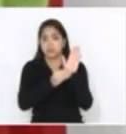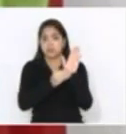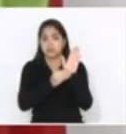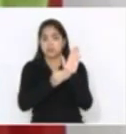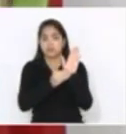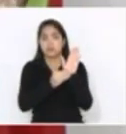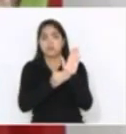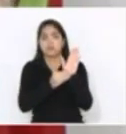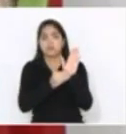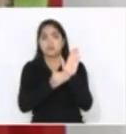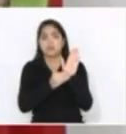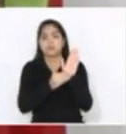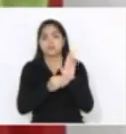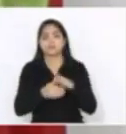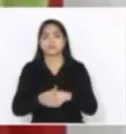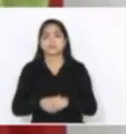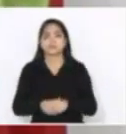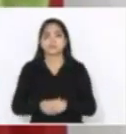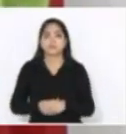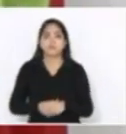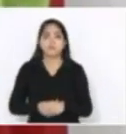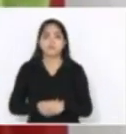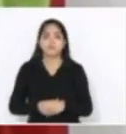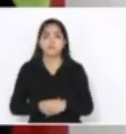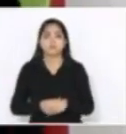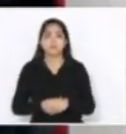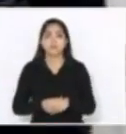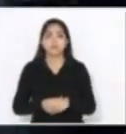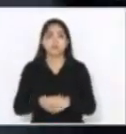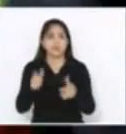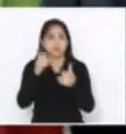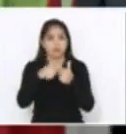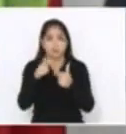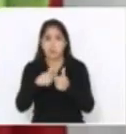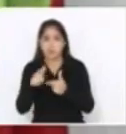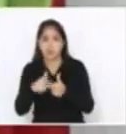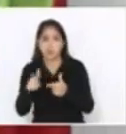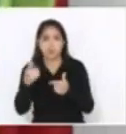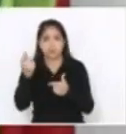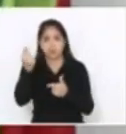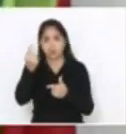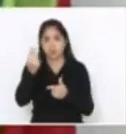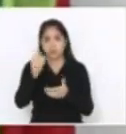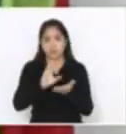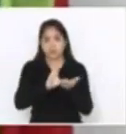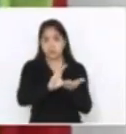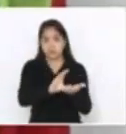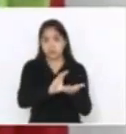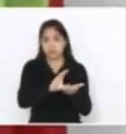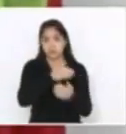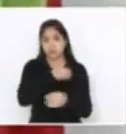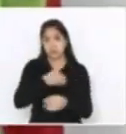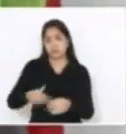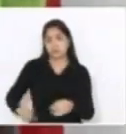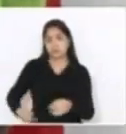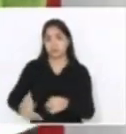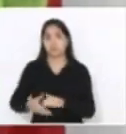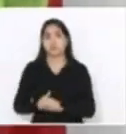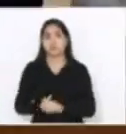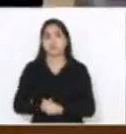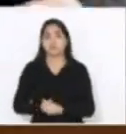estar fugindo e comprometendo em nada o financiamento por parte do governo do Estado. Muito obrigado. Obrigado.